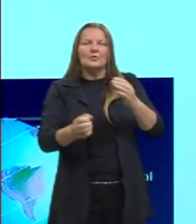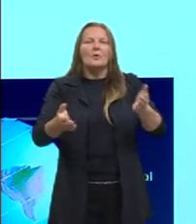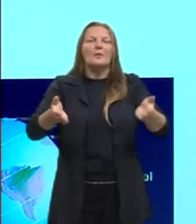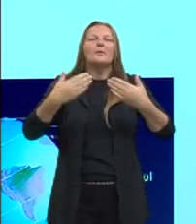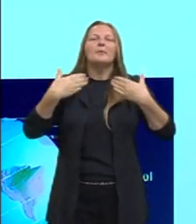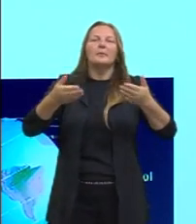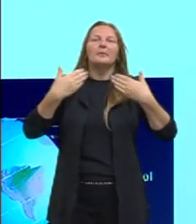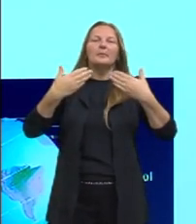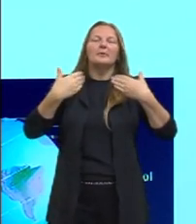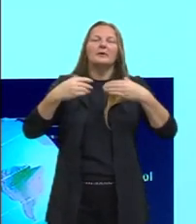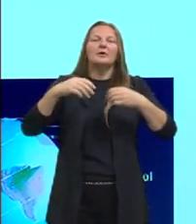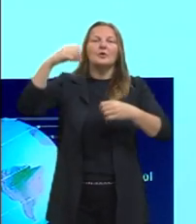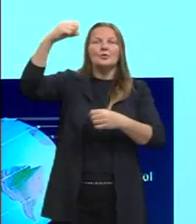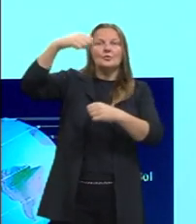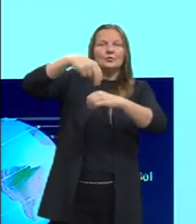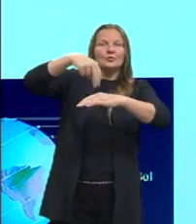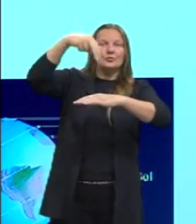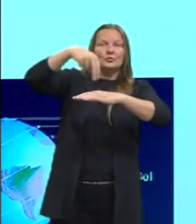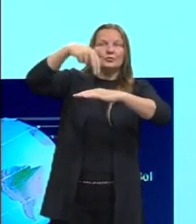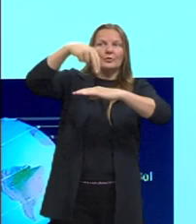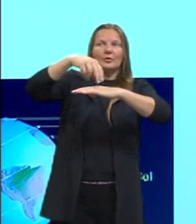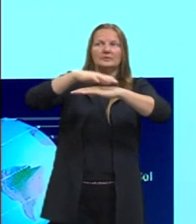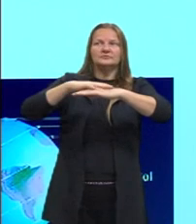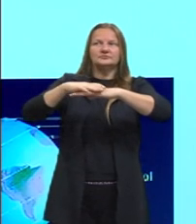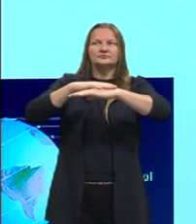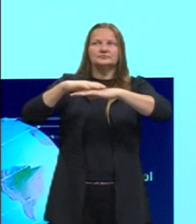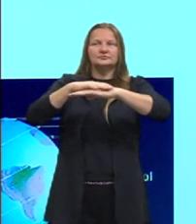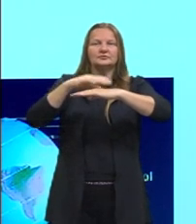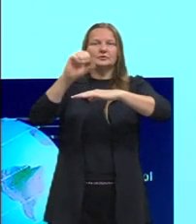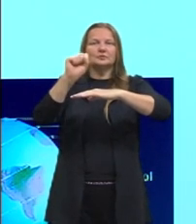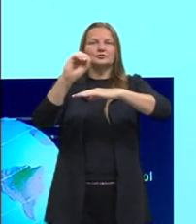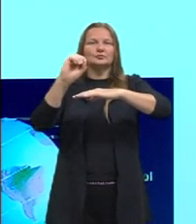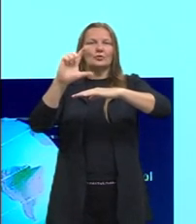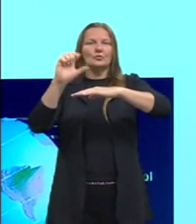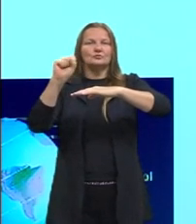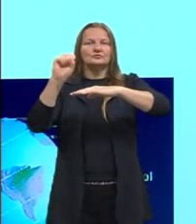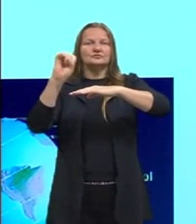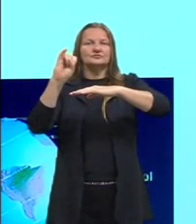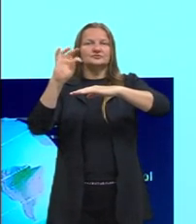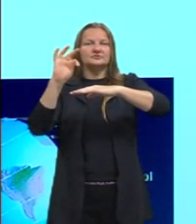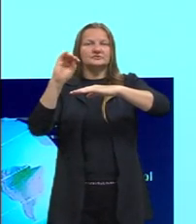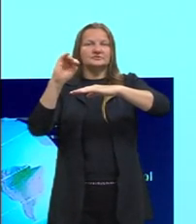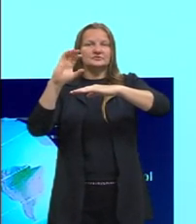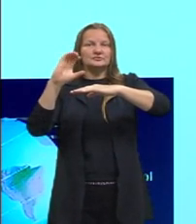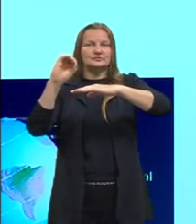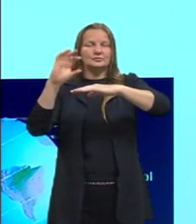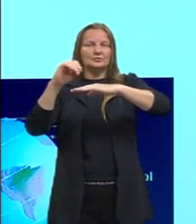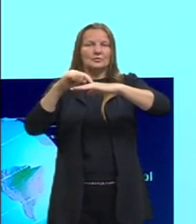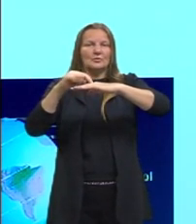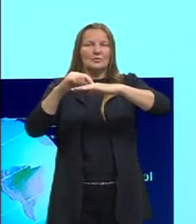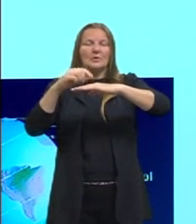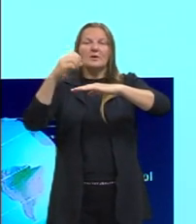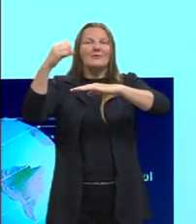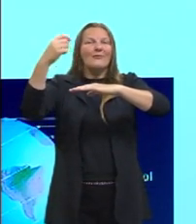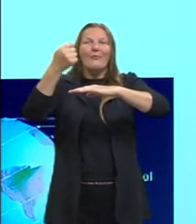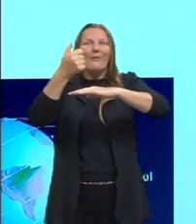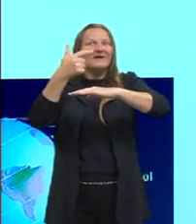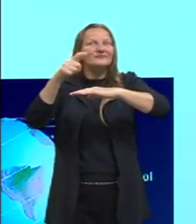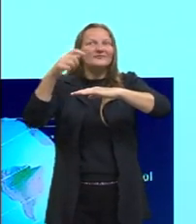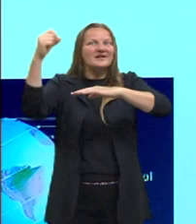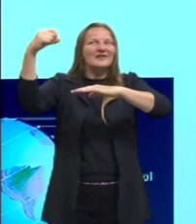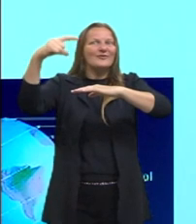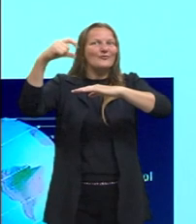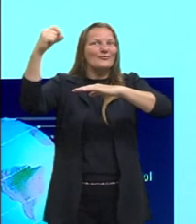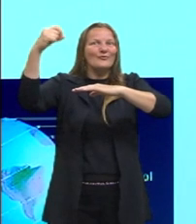hemisfério norte, ó, 21 de junho, solstício, nós temos essa parte do sul já não tão iluminada, e a parte